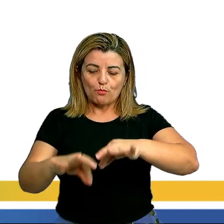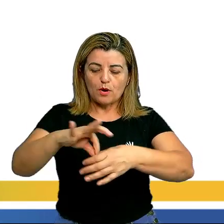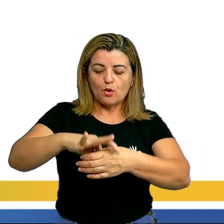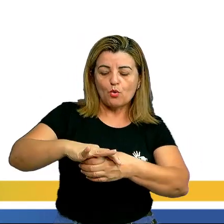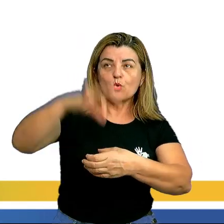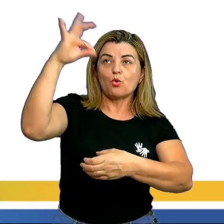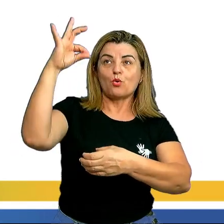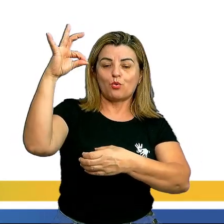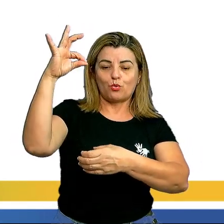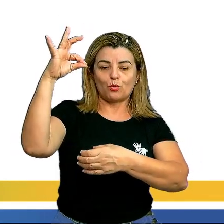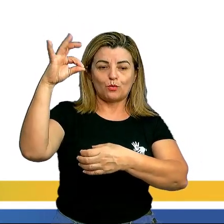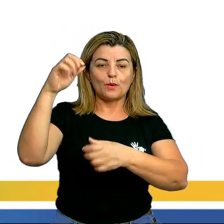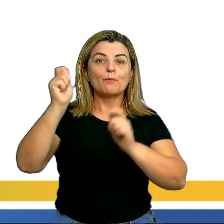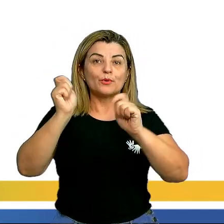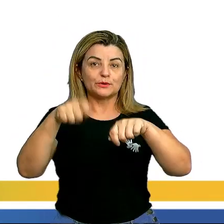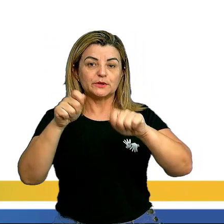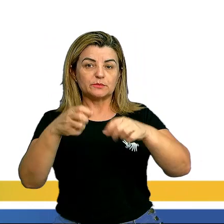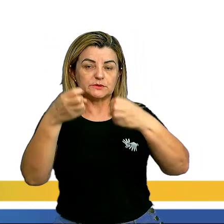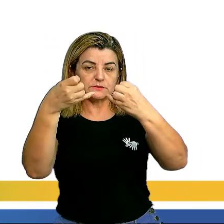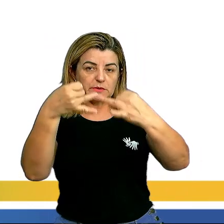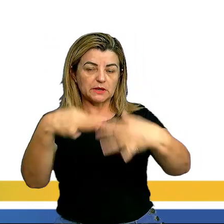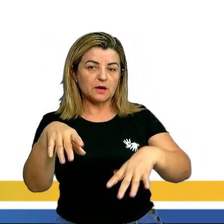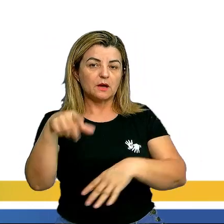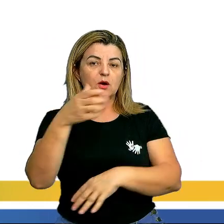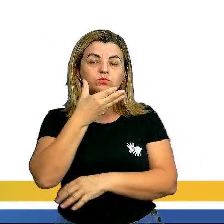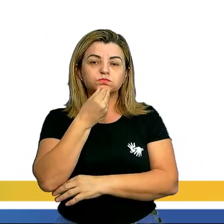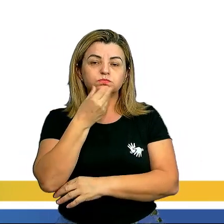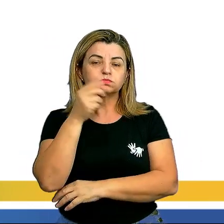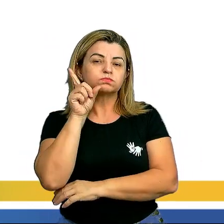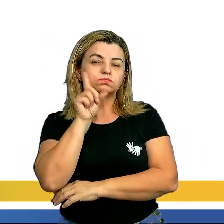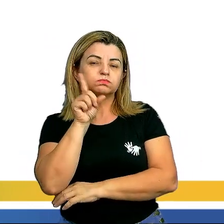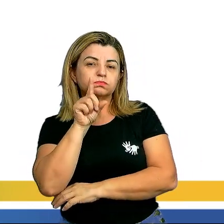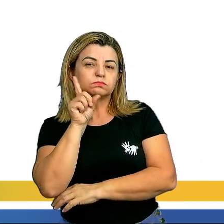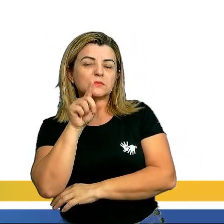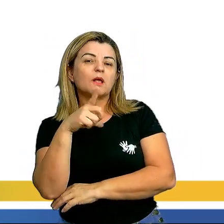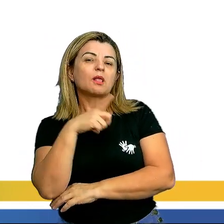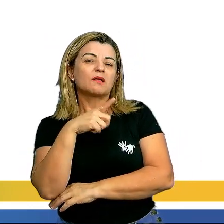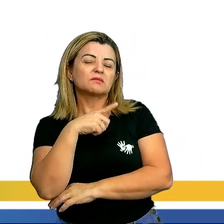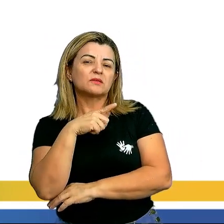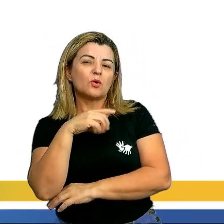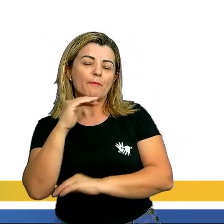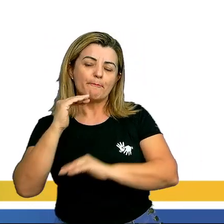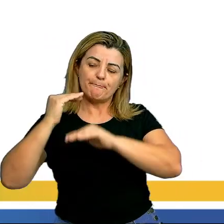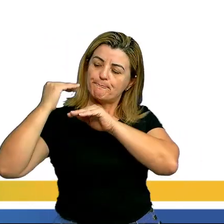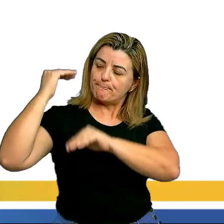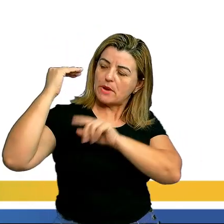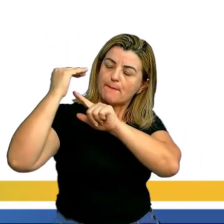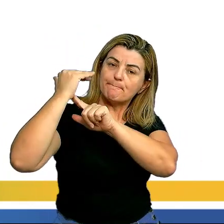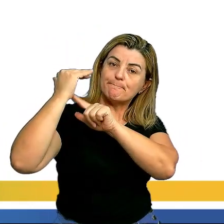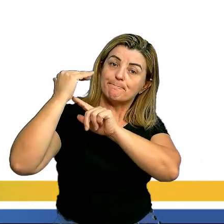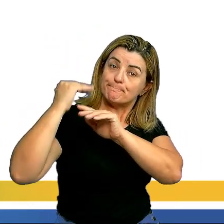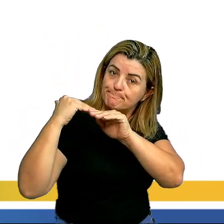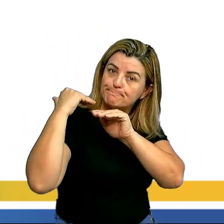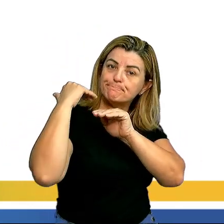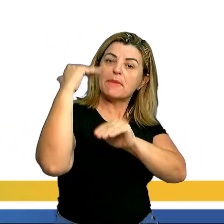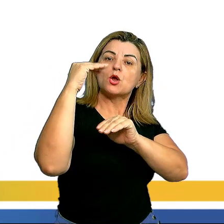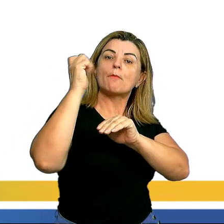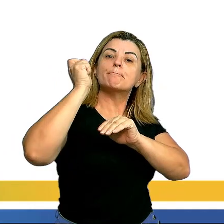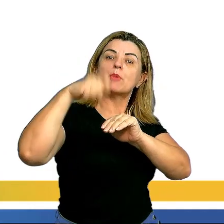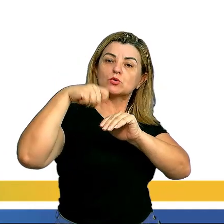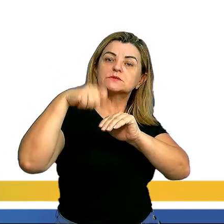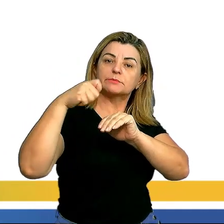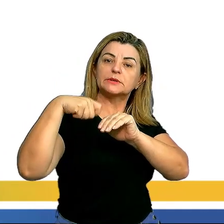Podemos dizer que o americano sorteado tem maior probabilidade